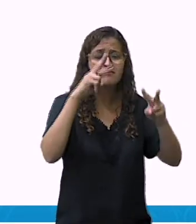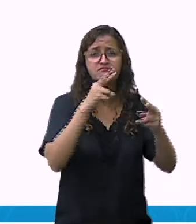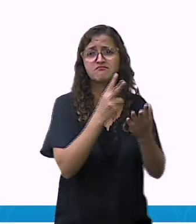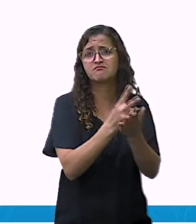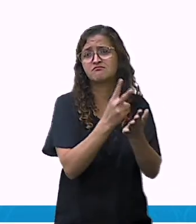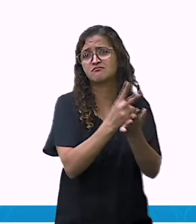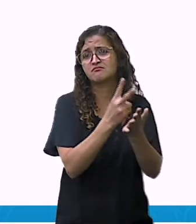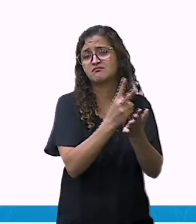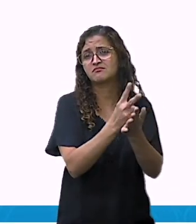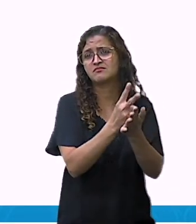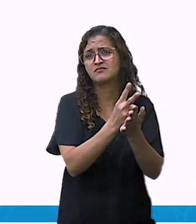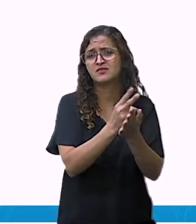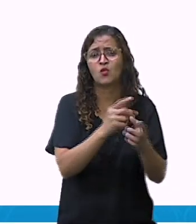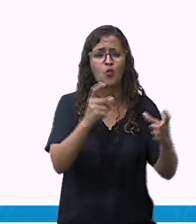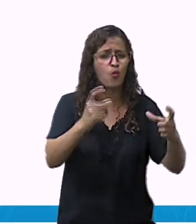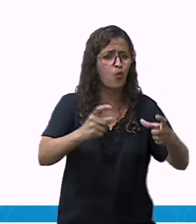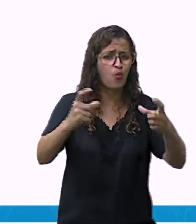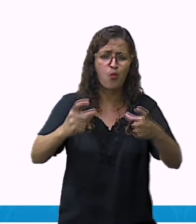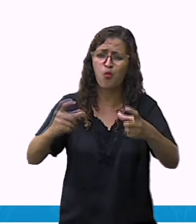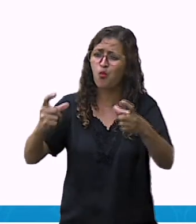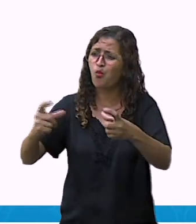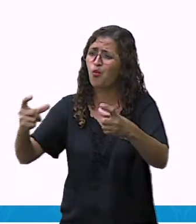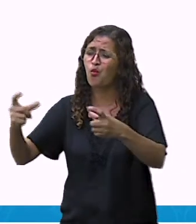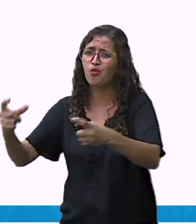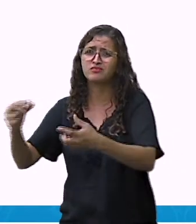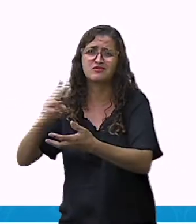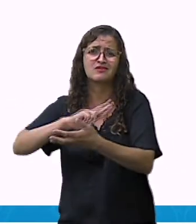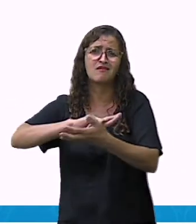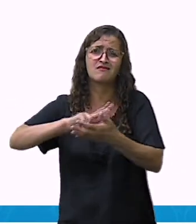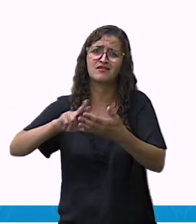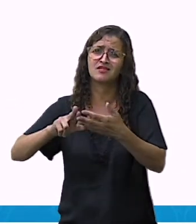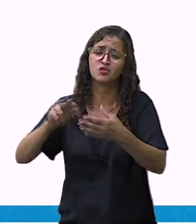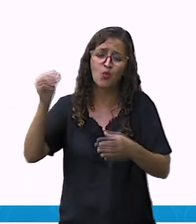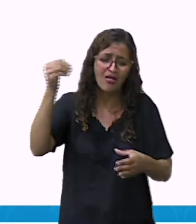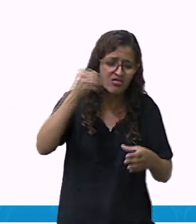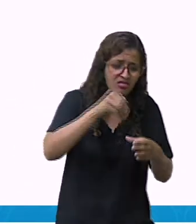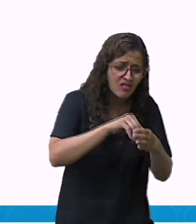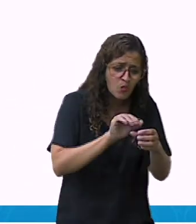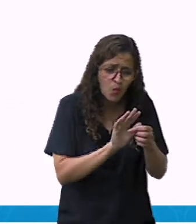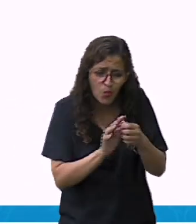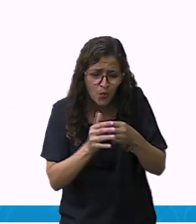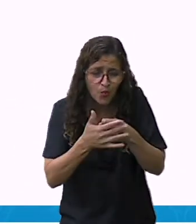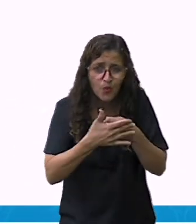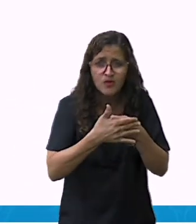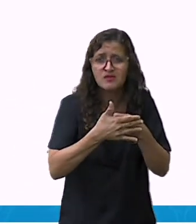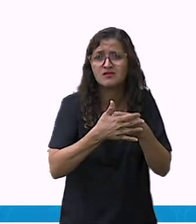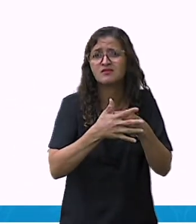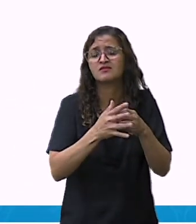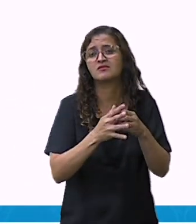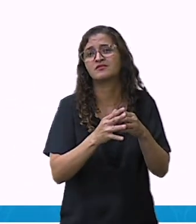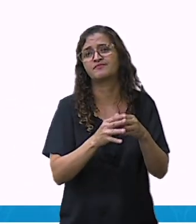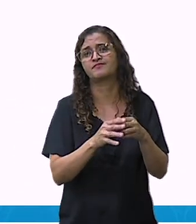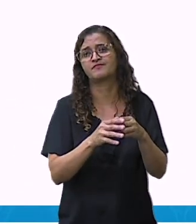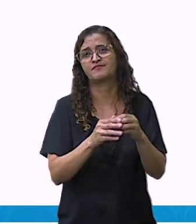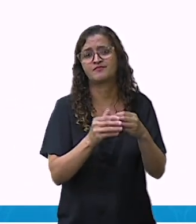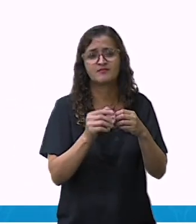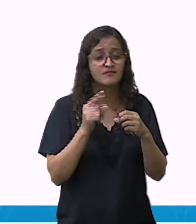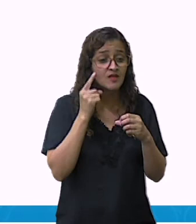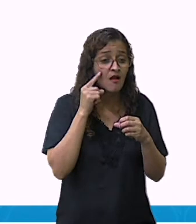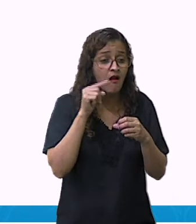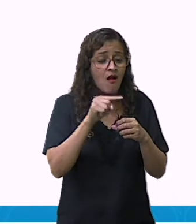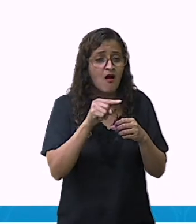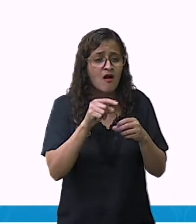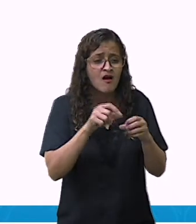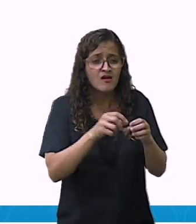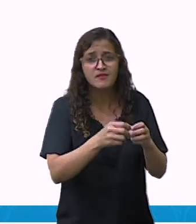ambientes internos, guarda-roupa, gavetas, geladeira, armário, nas compras